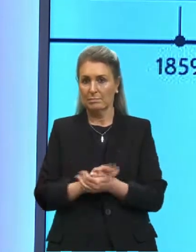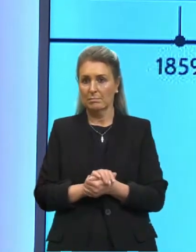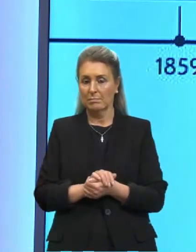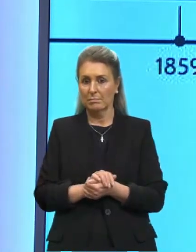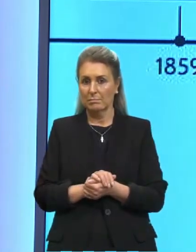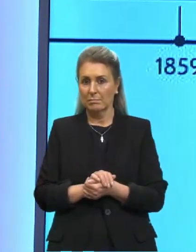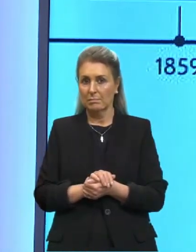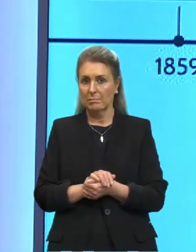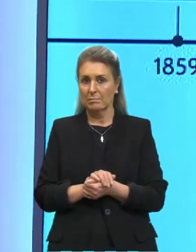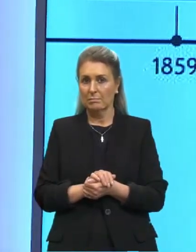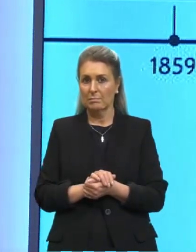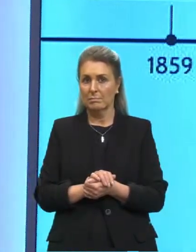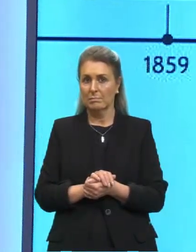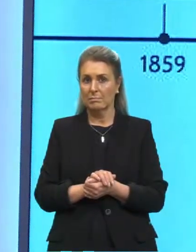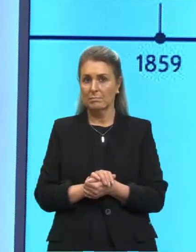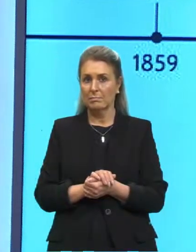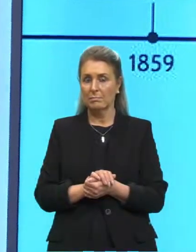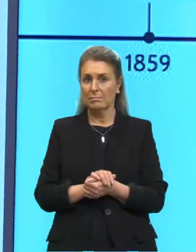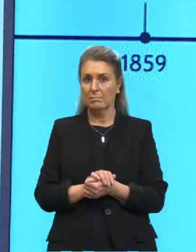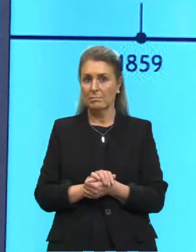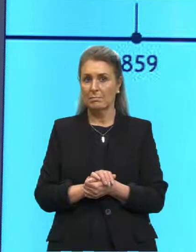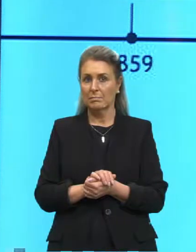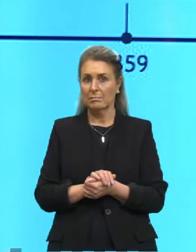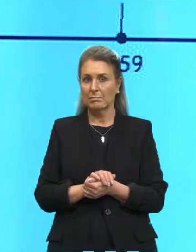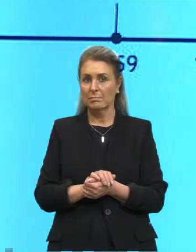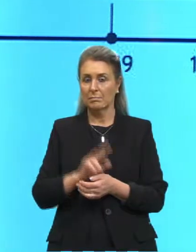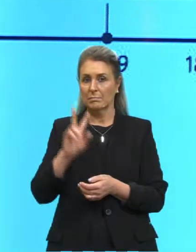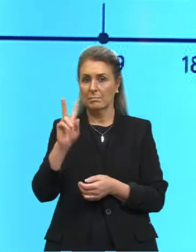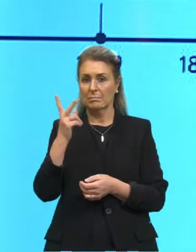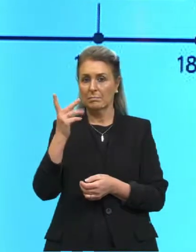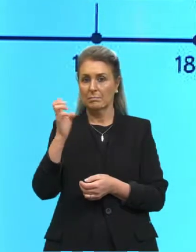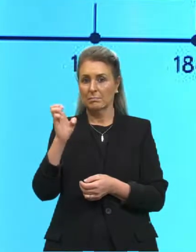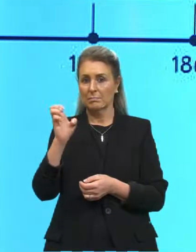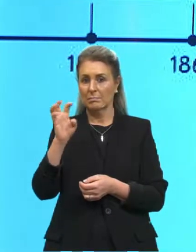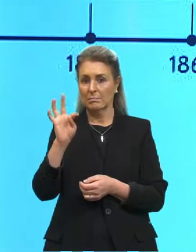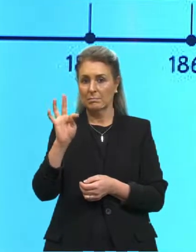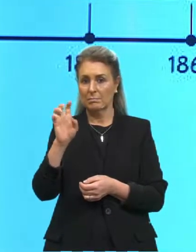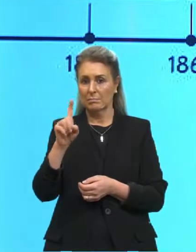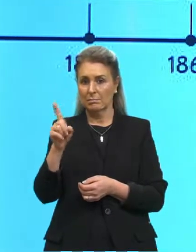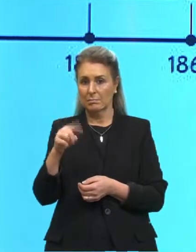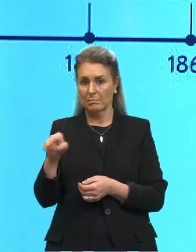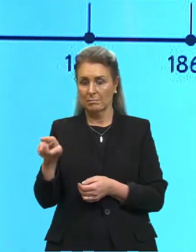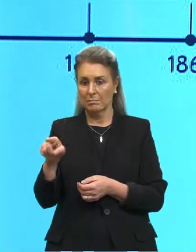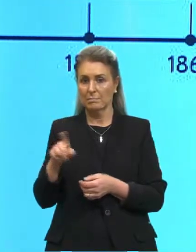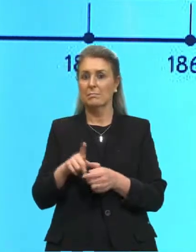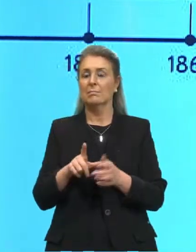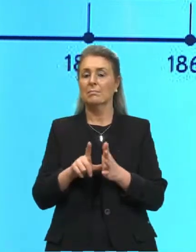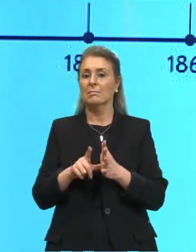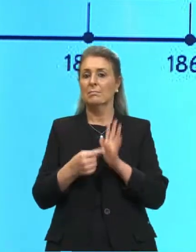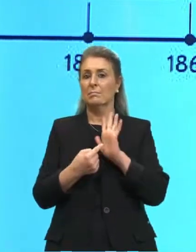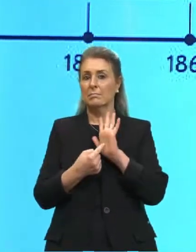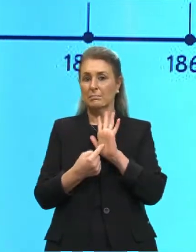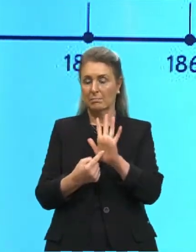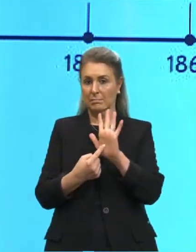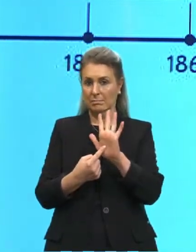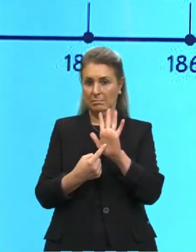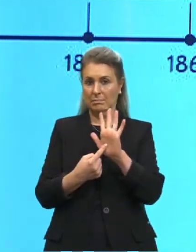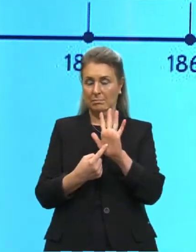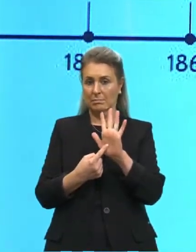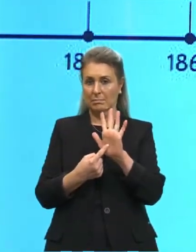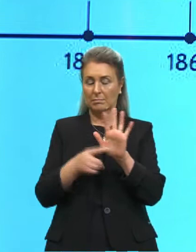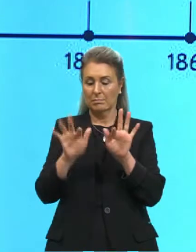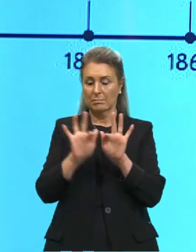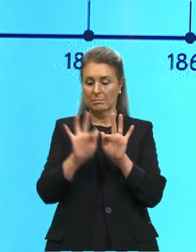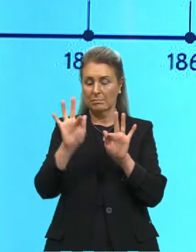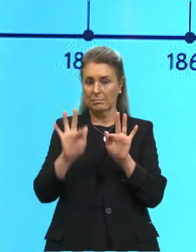O Hertz, que dá o nome, a frequência, a unidade de